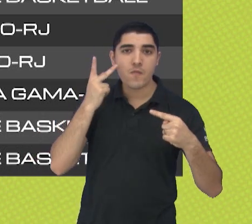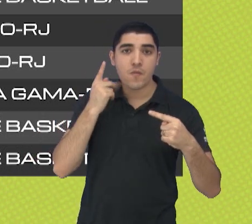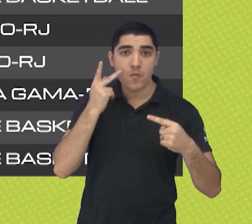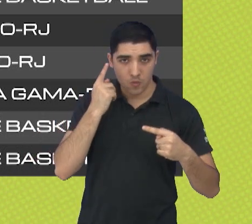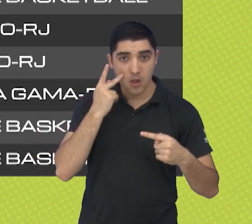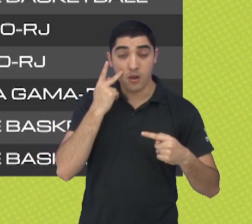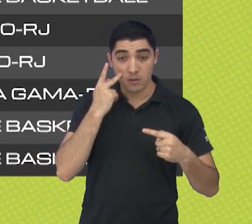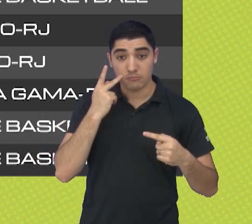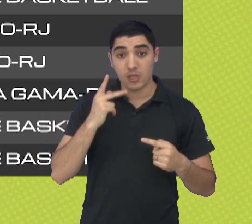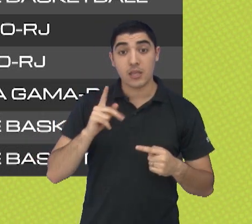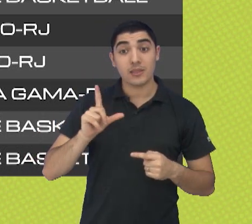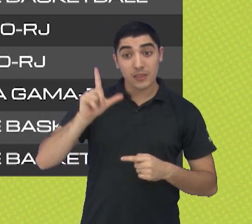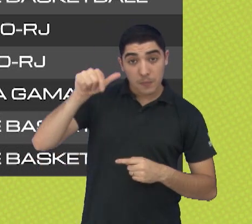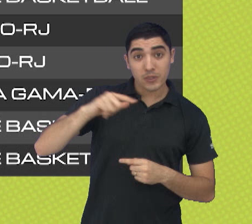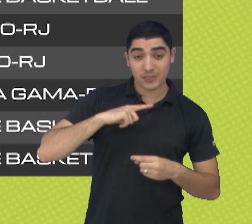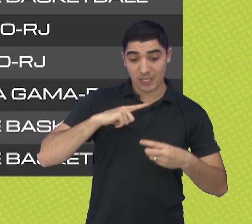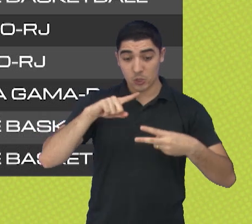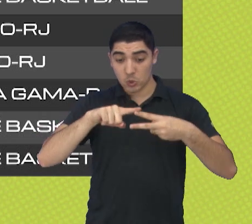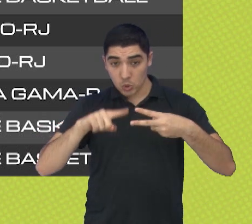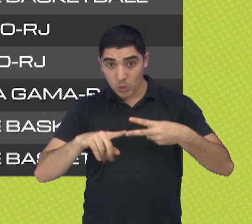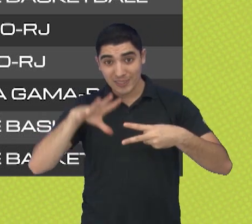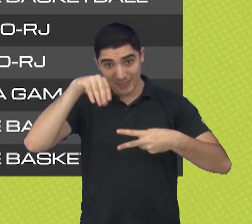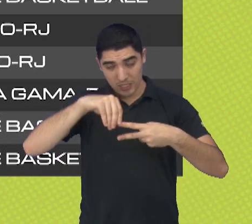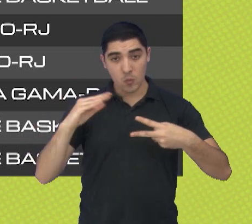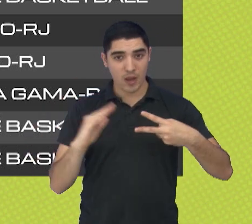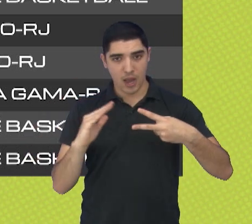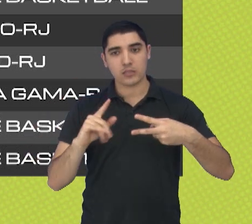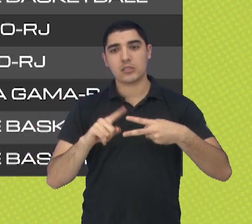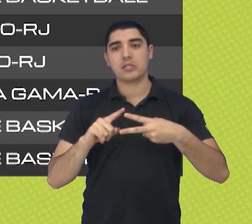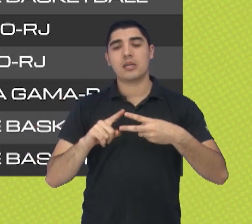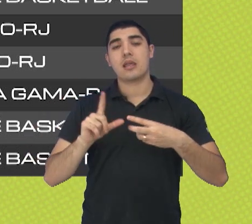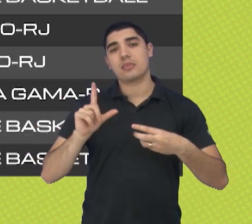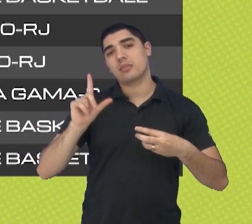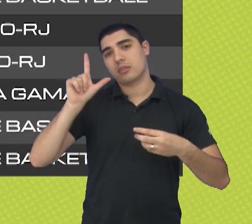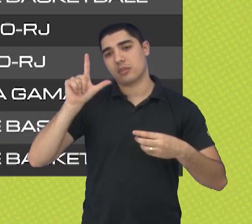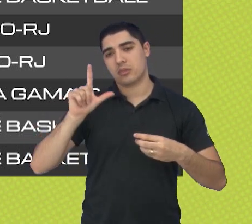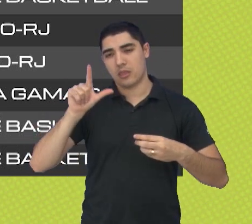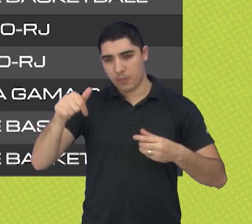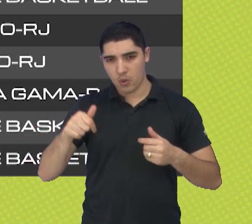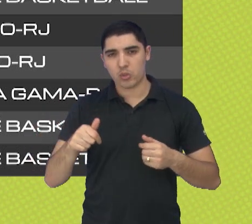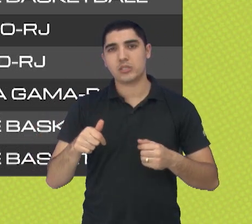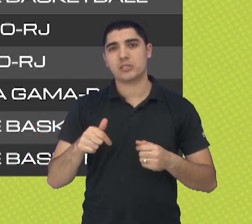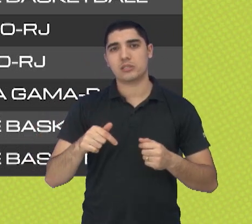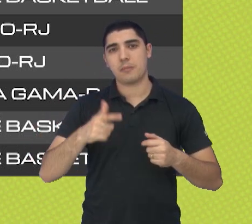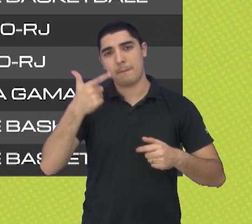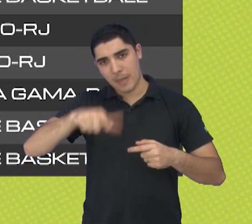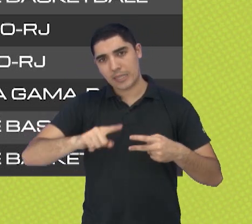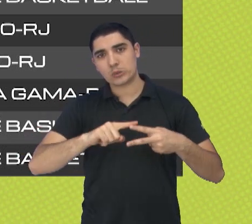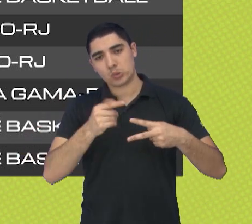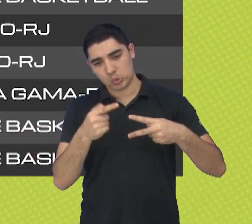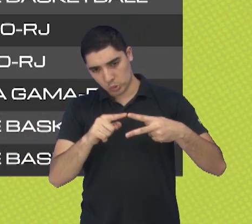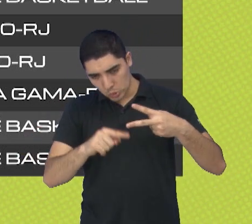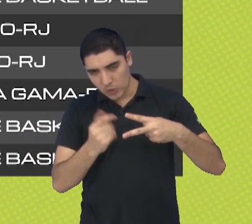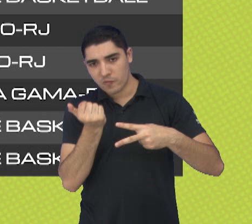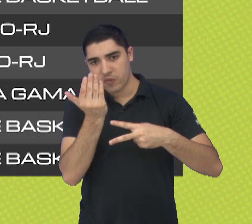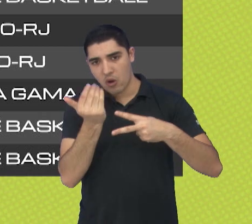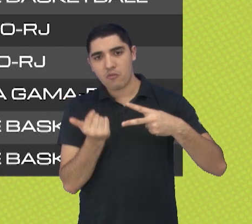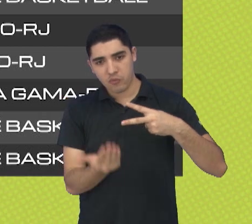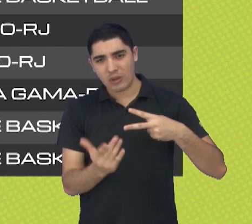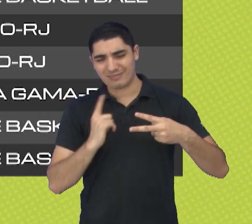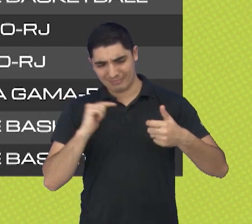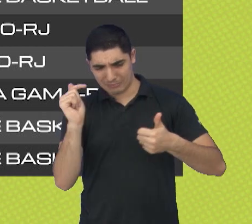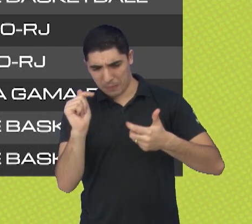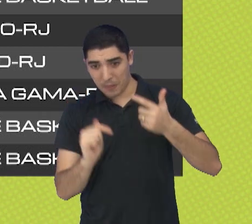Ceará. E depois o São José tem mais dois jogos em casa. Depois sai aí para três, aliás, para dois jogos fora de casa. Depois joga em casa, uma cacetada de jogo